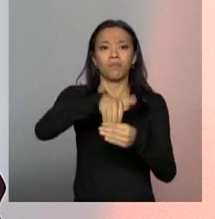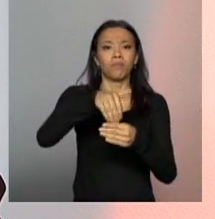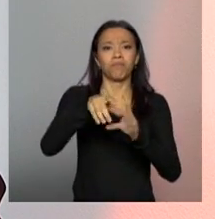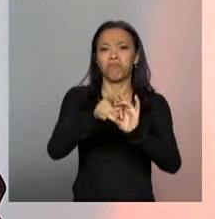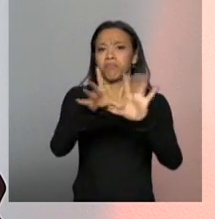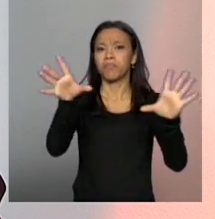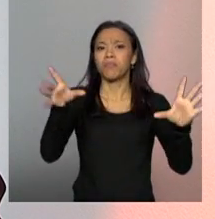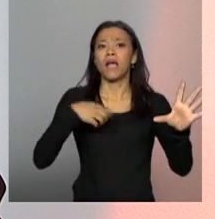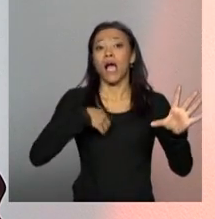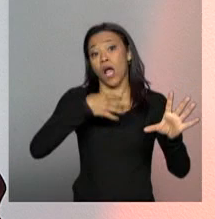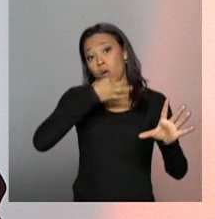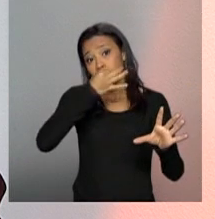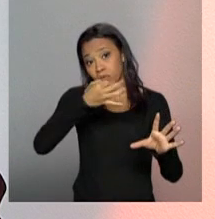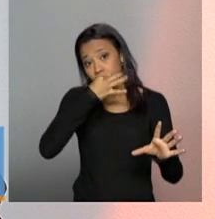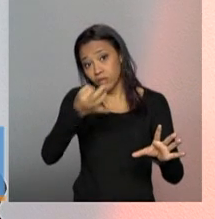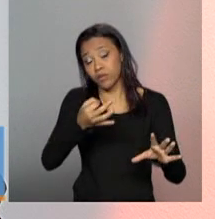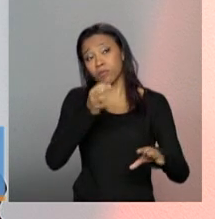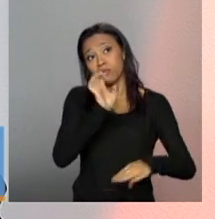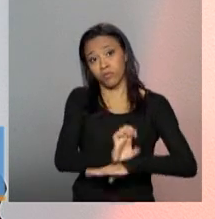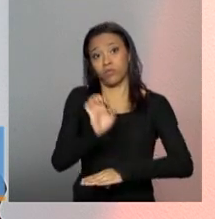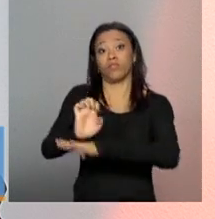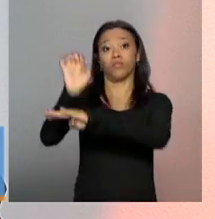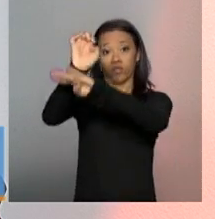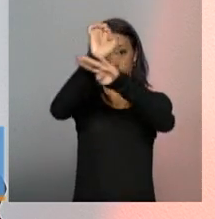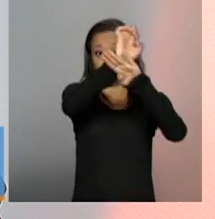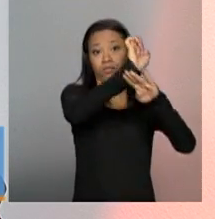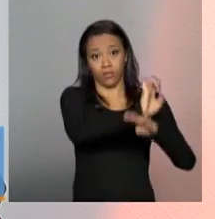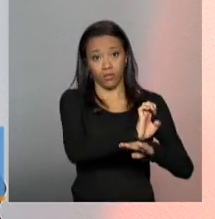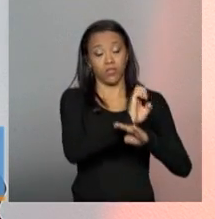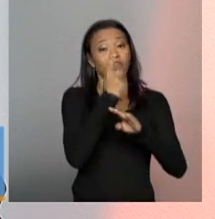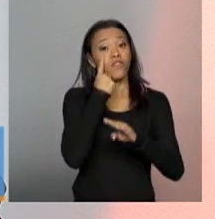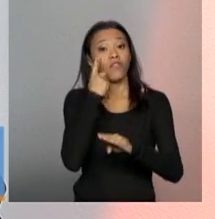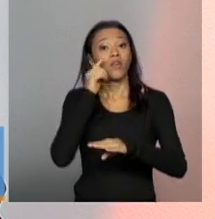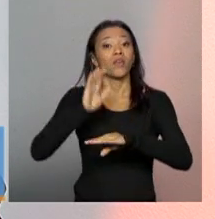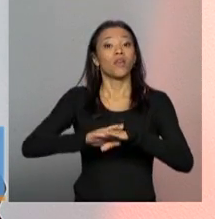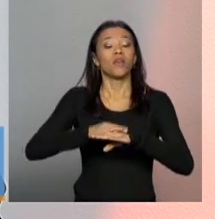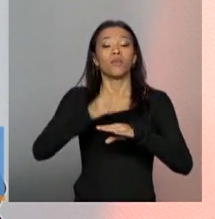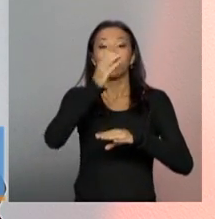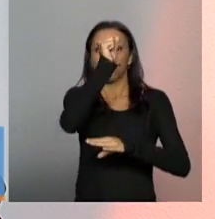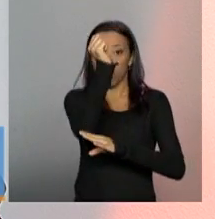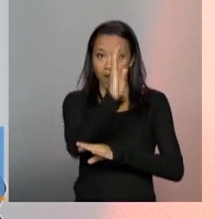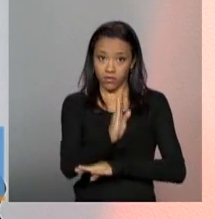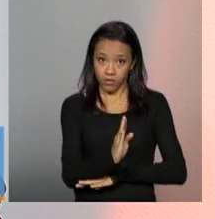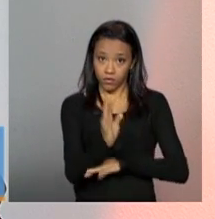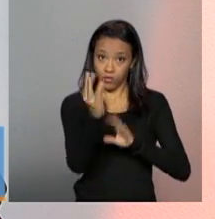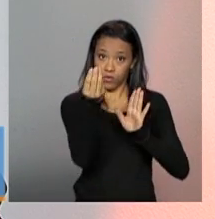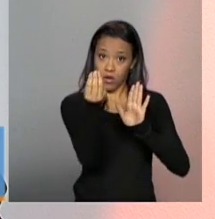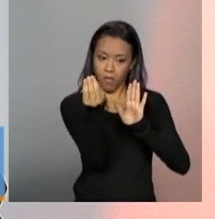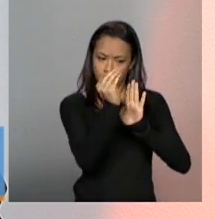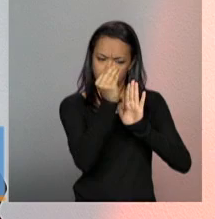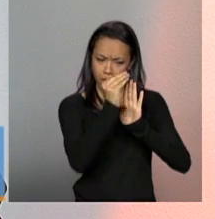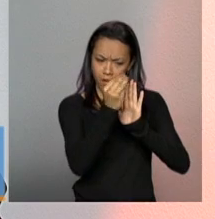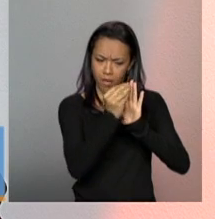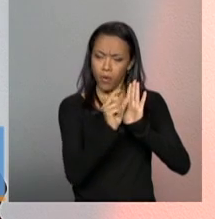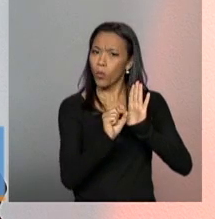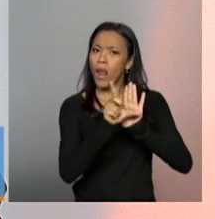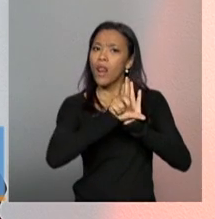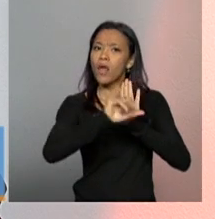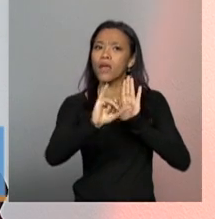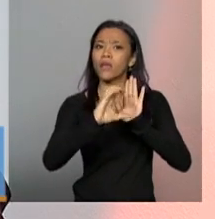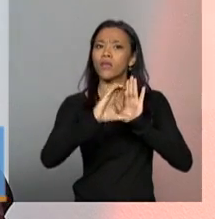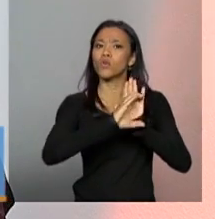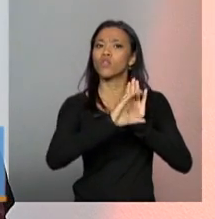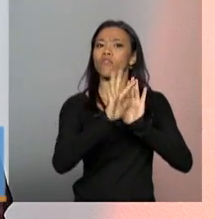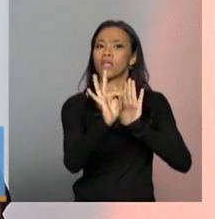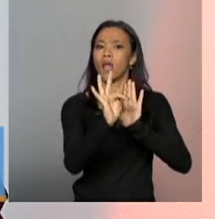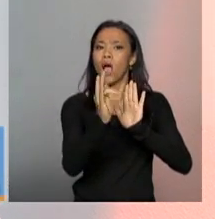entes. Então, os nossos entes, em observância às diretrizes nacionais postas na Constituição e nas normas infra